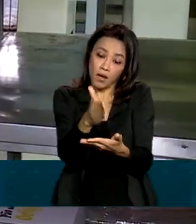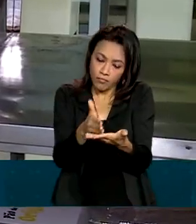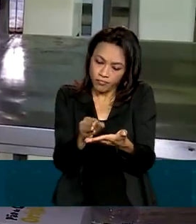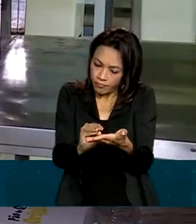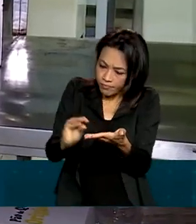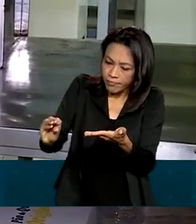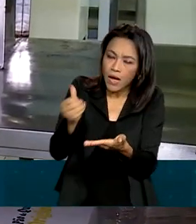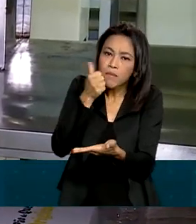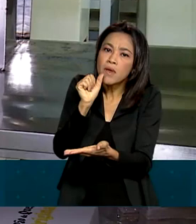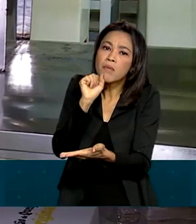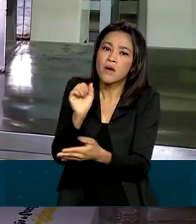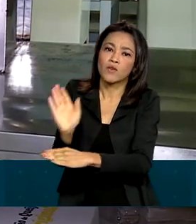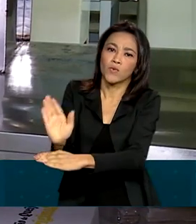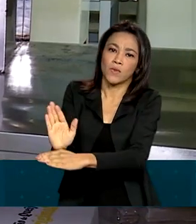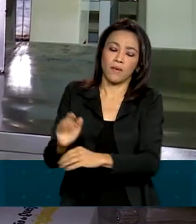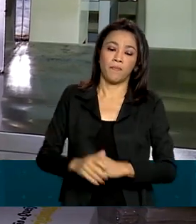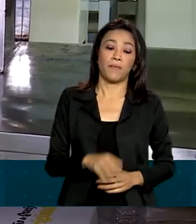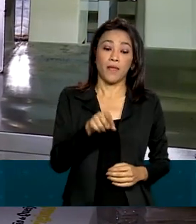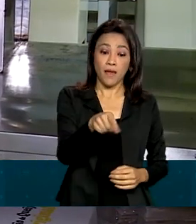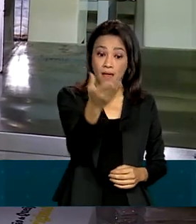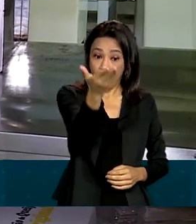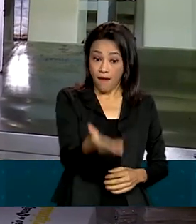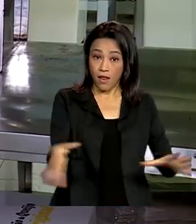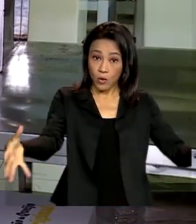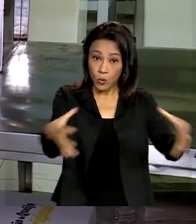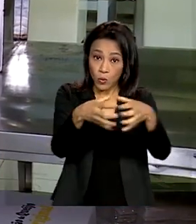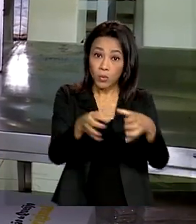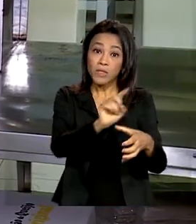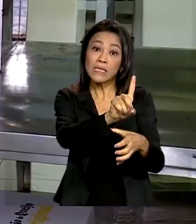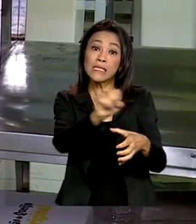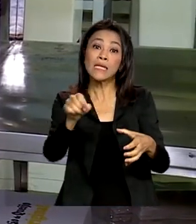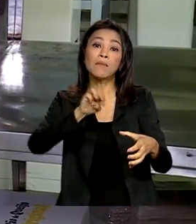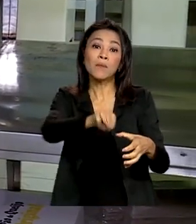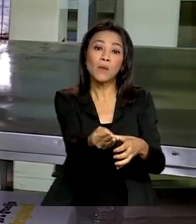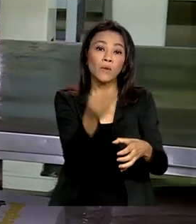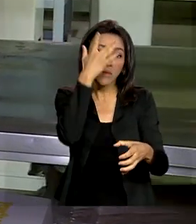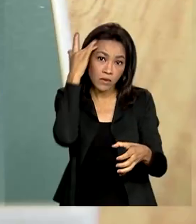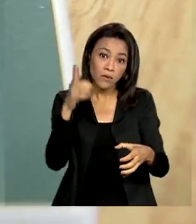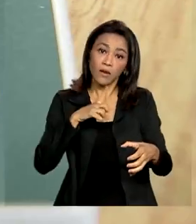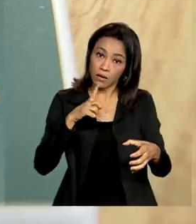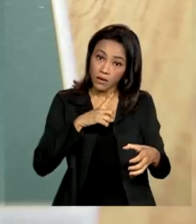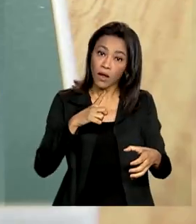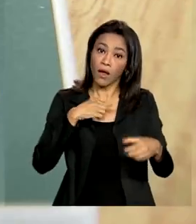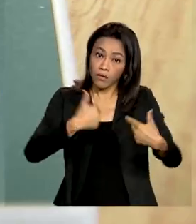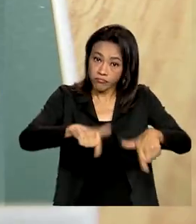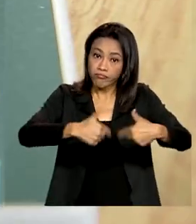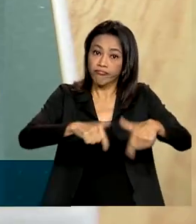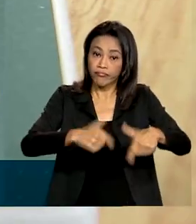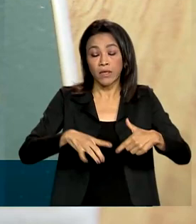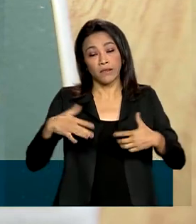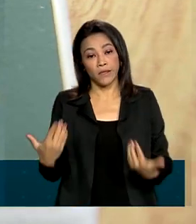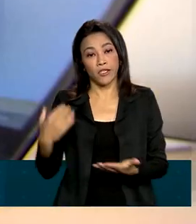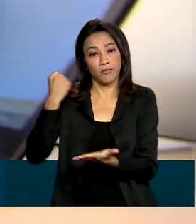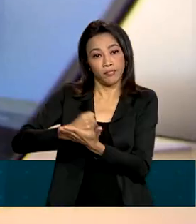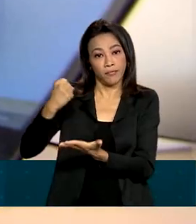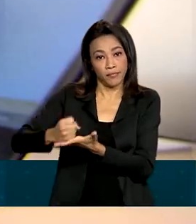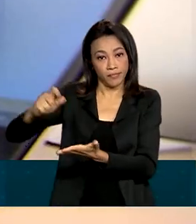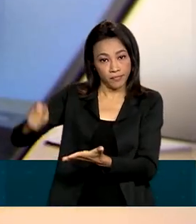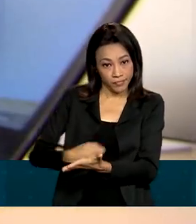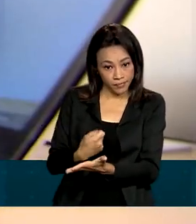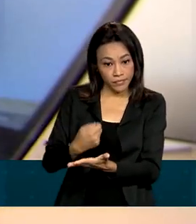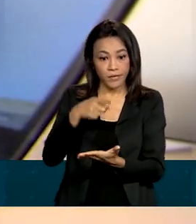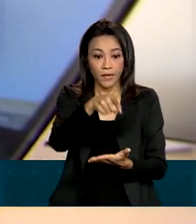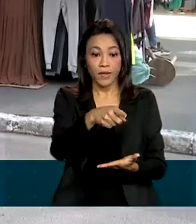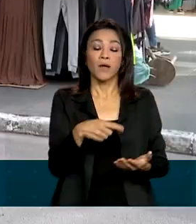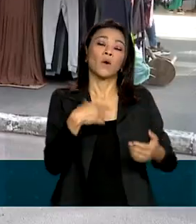Letiely faz parte de um grupo de quase 100 milhões de pessoas que tem uma ocupação no país. Seja um emprego com carteira assinada, uma vaga no